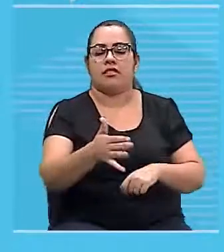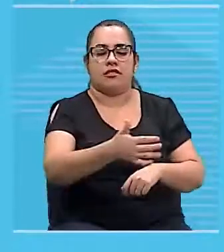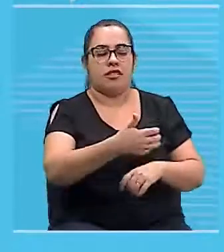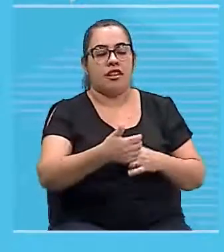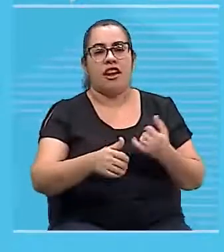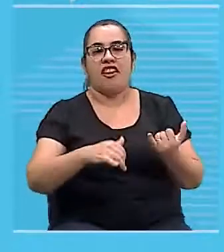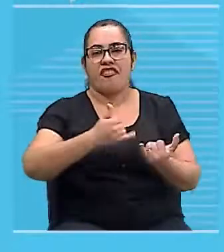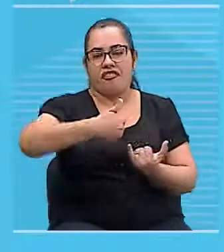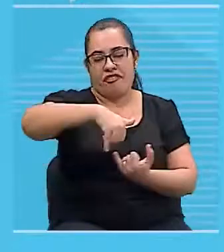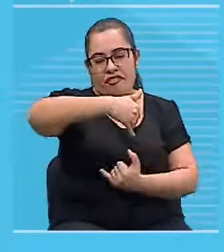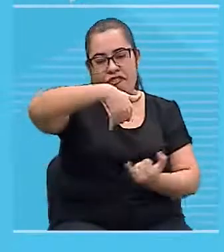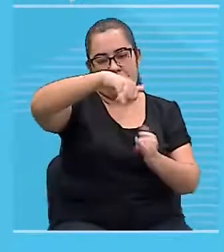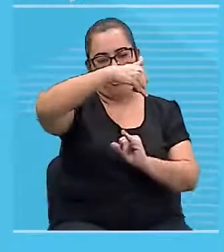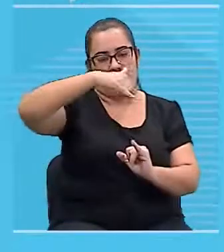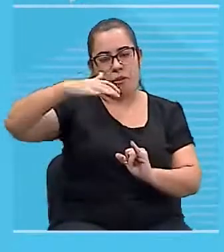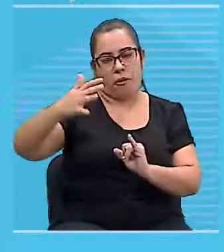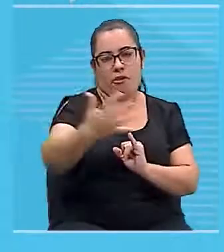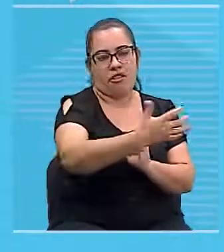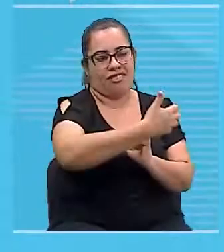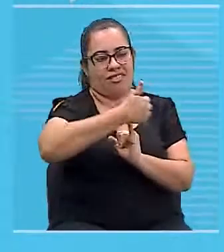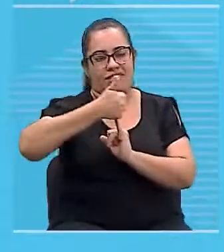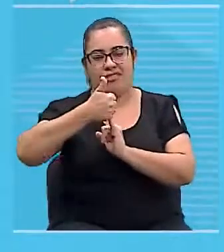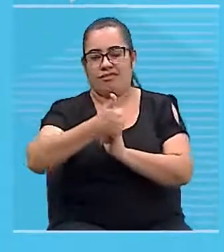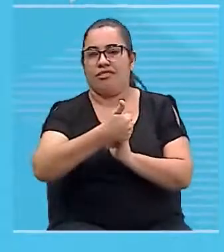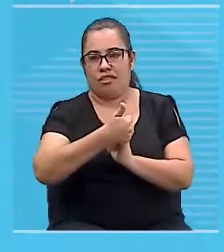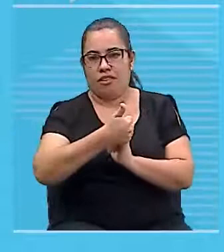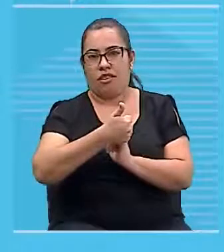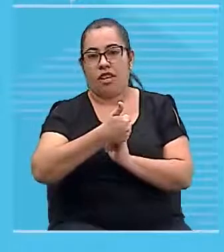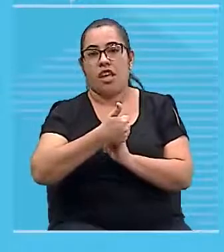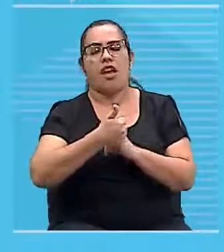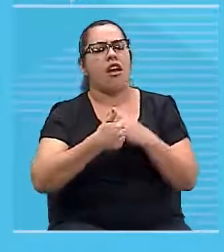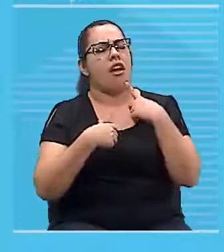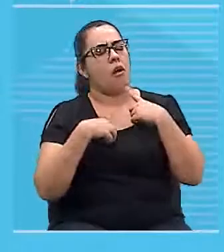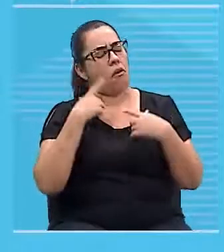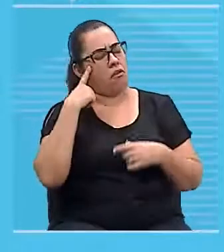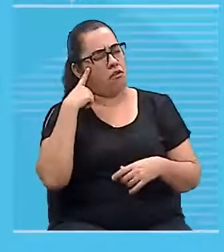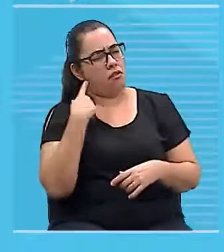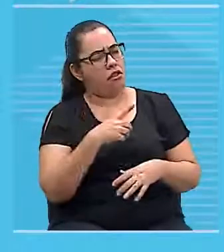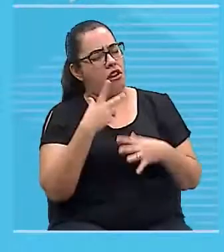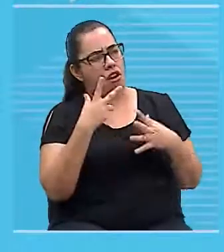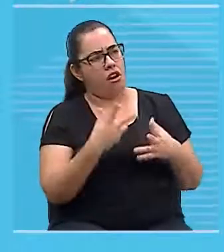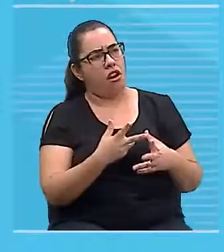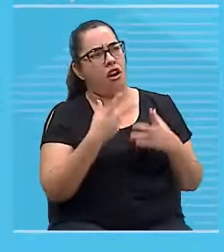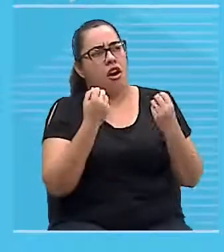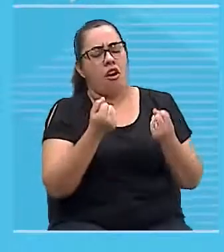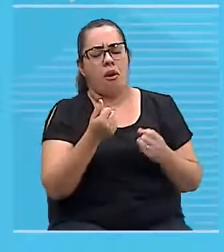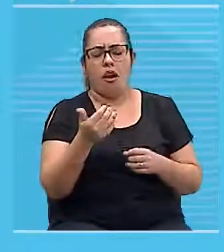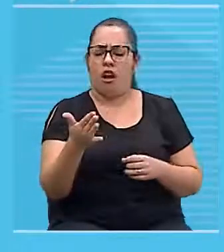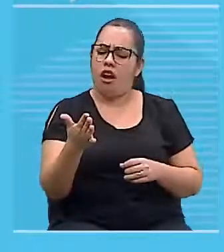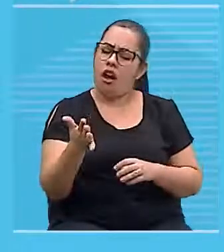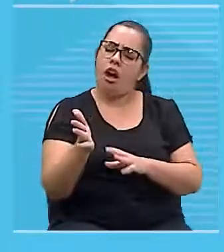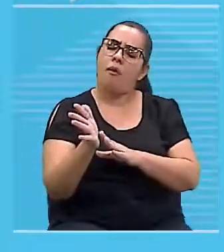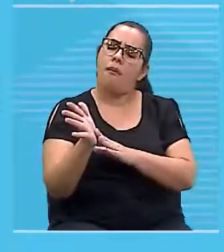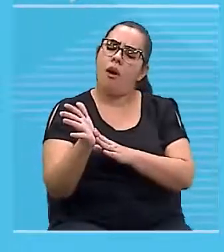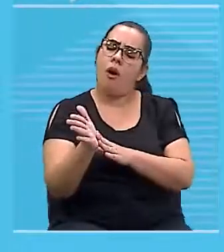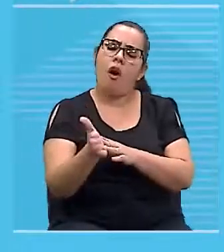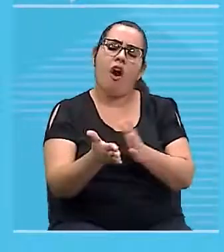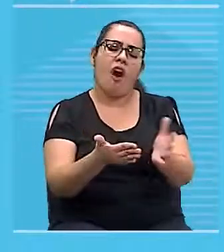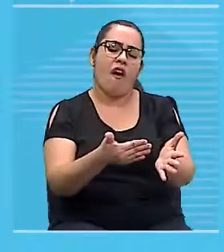o fio. O que que eu vou perceber? Eu vou perceber que a minha mão ela fecha